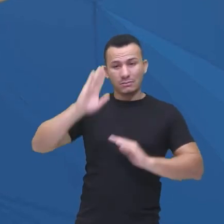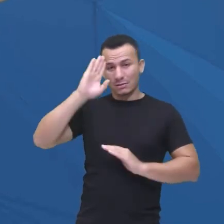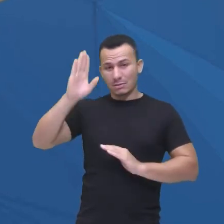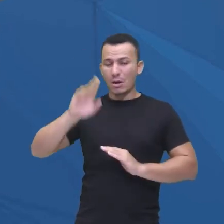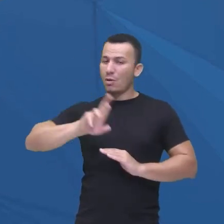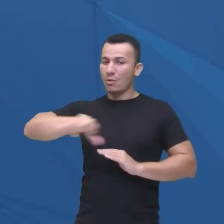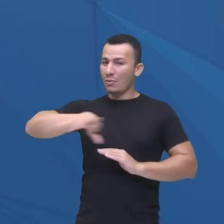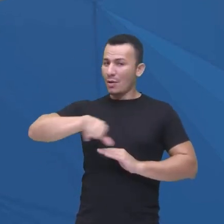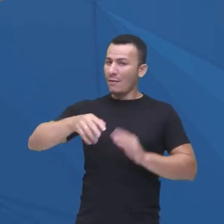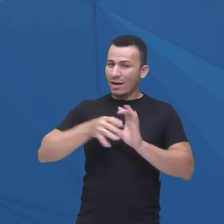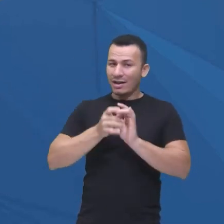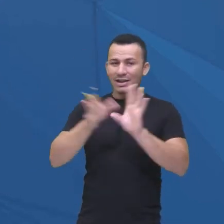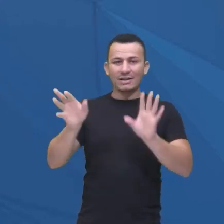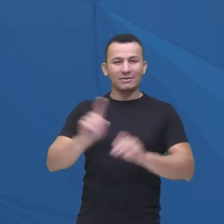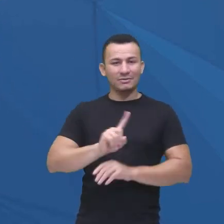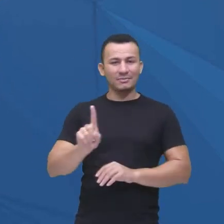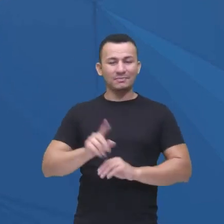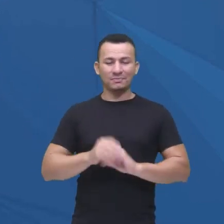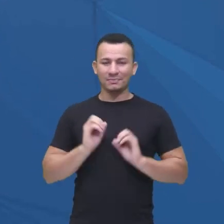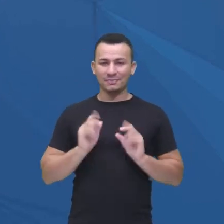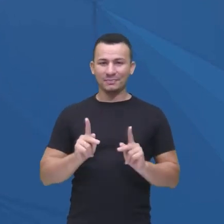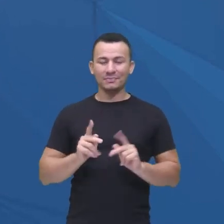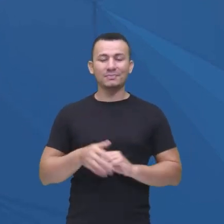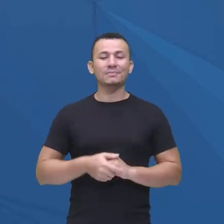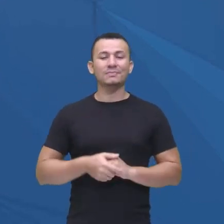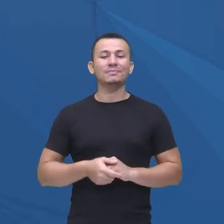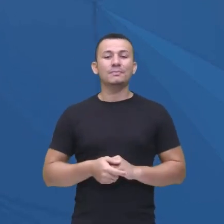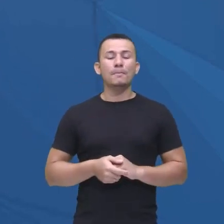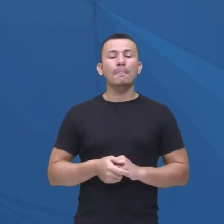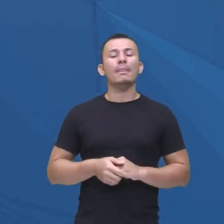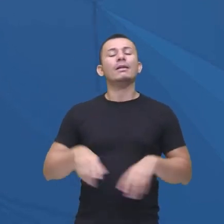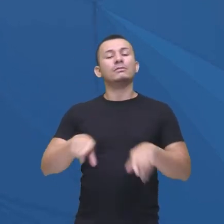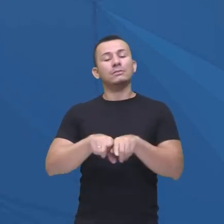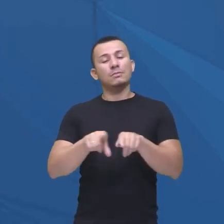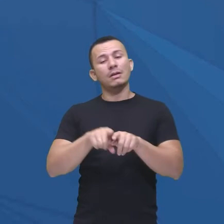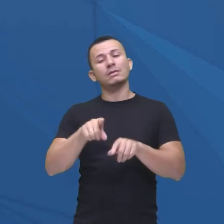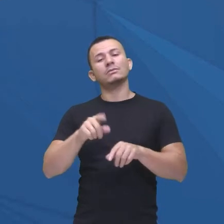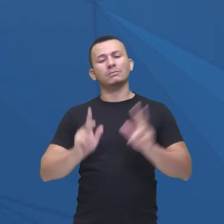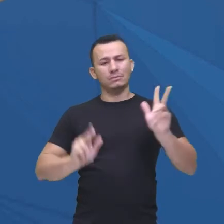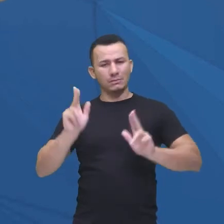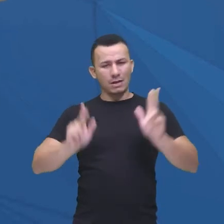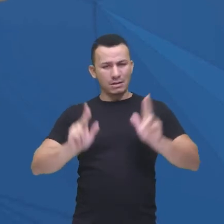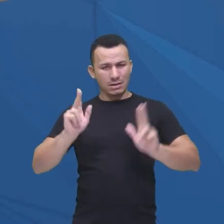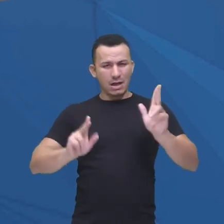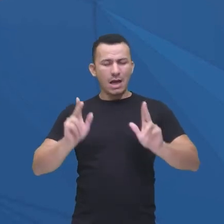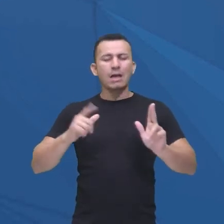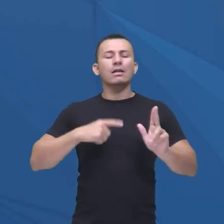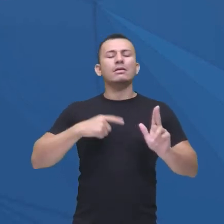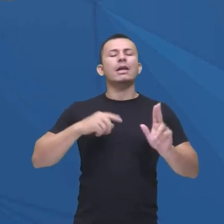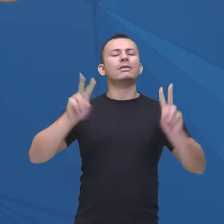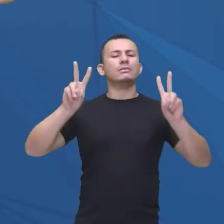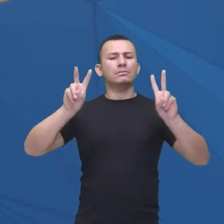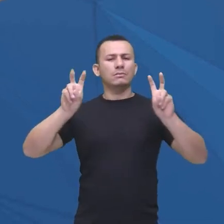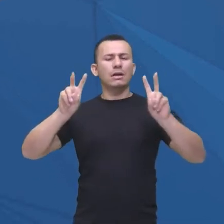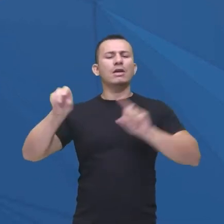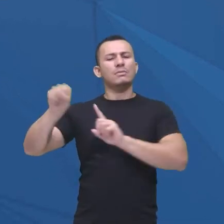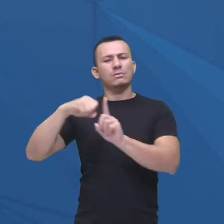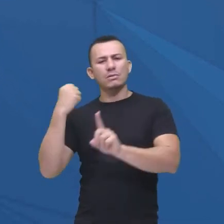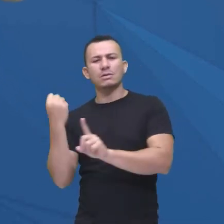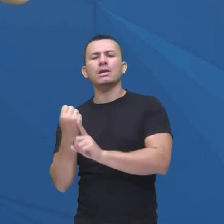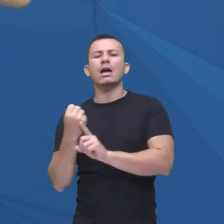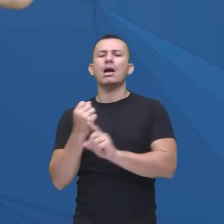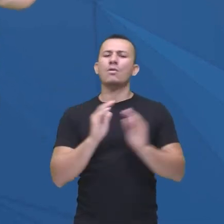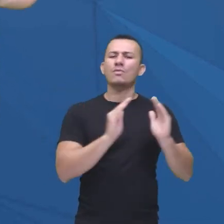para todas as idades, certo? E é bom que você sabe ali, na série, esse contexto social das